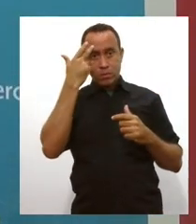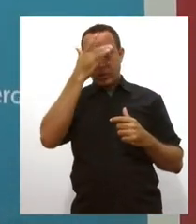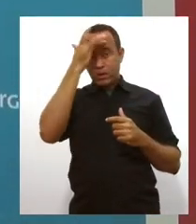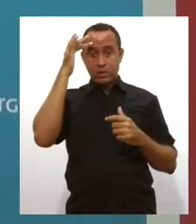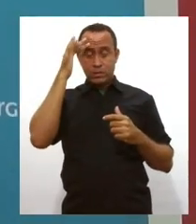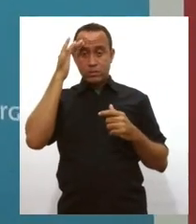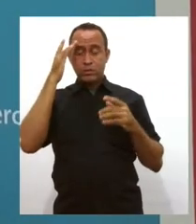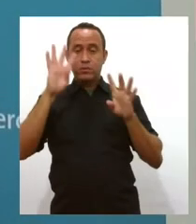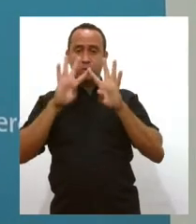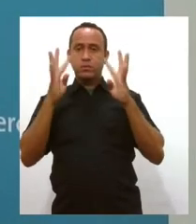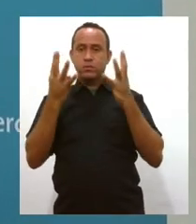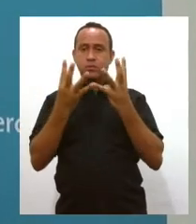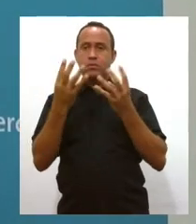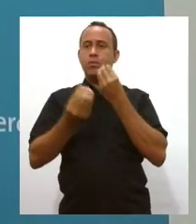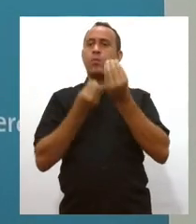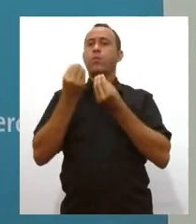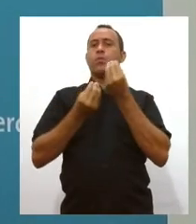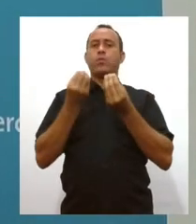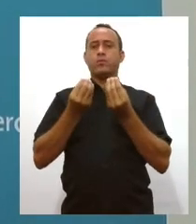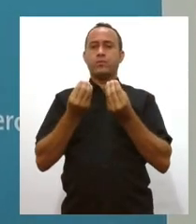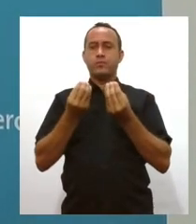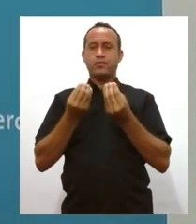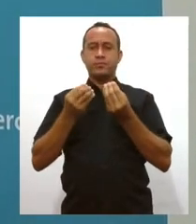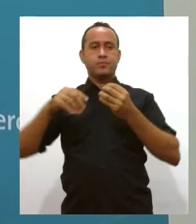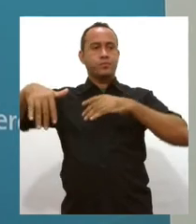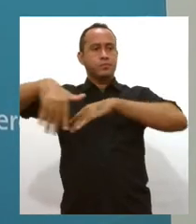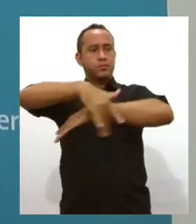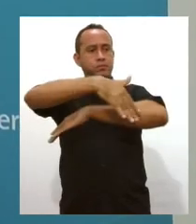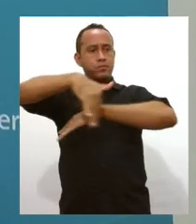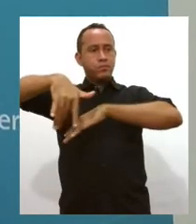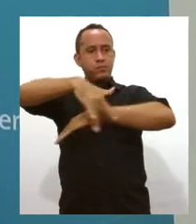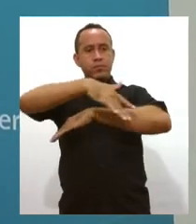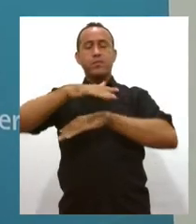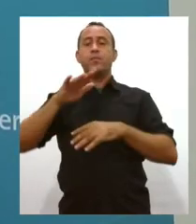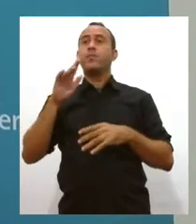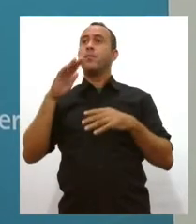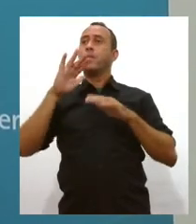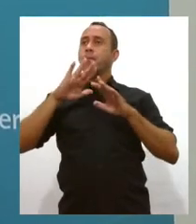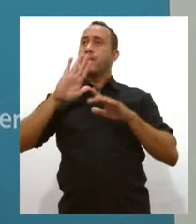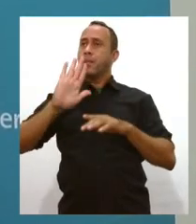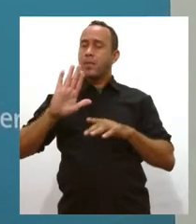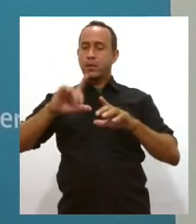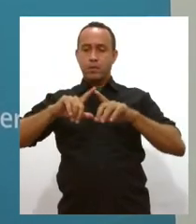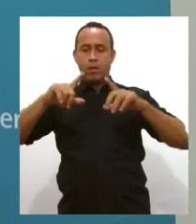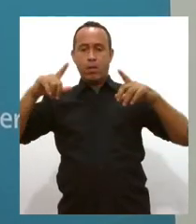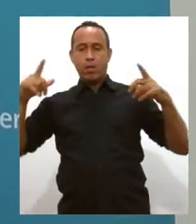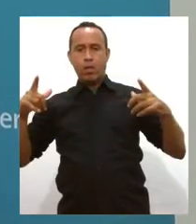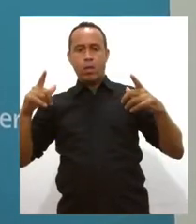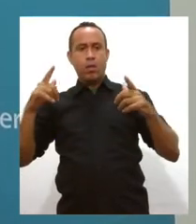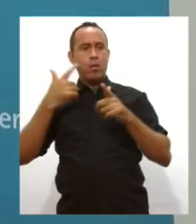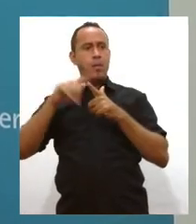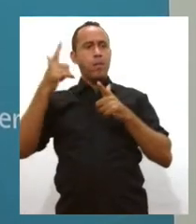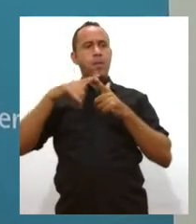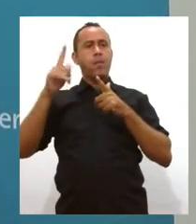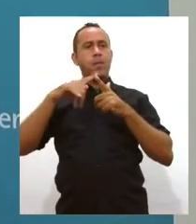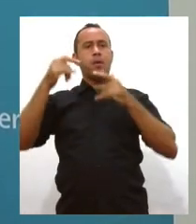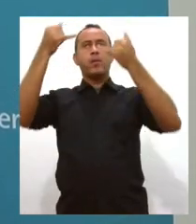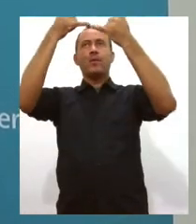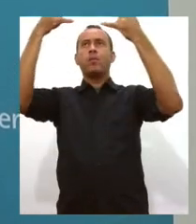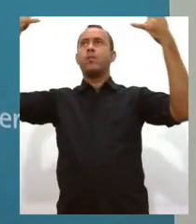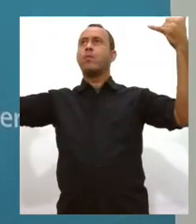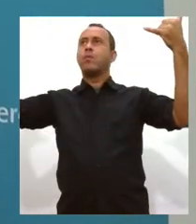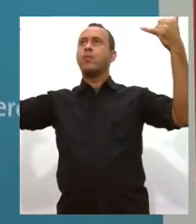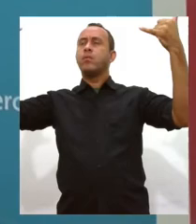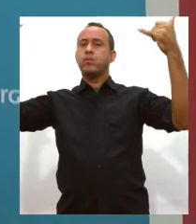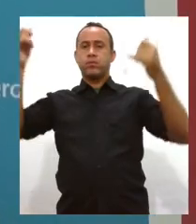isolamento social, ou seja, com menos circulação, mas mesmo assim aumentou as ocorrências envolvendo terceiros e a rede